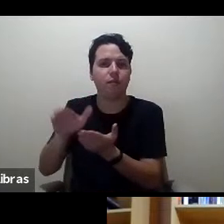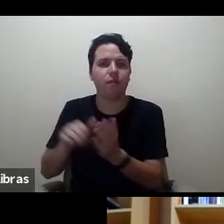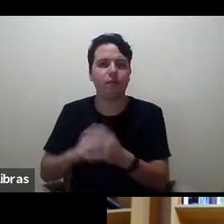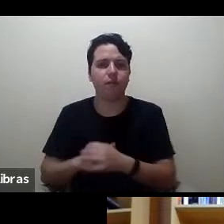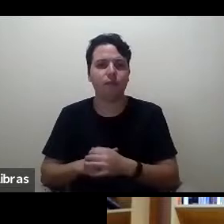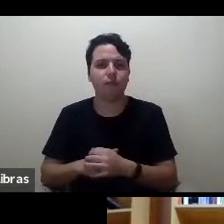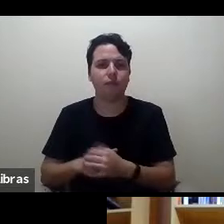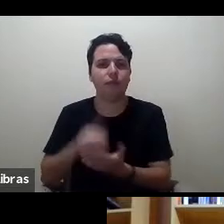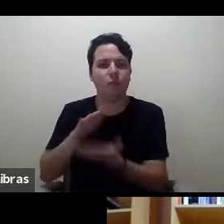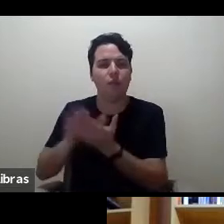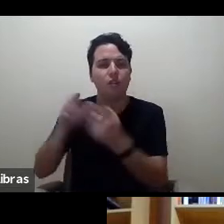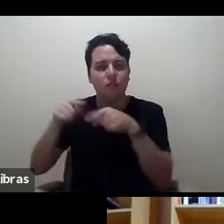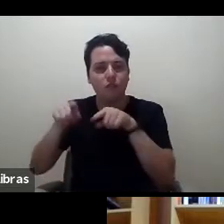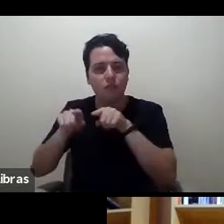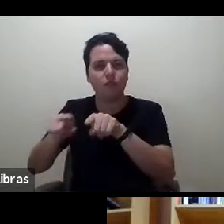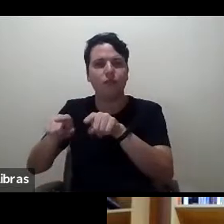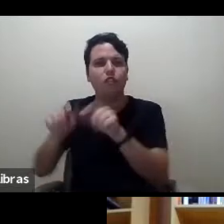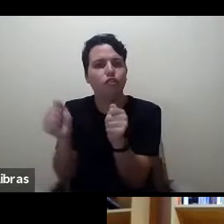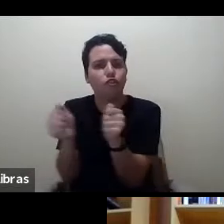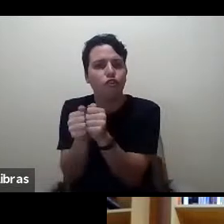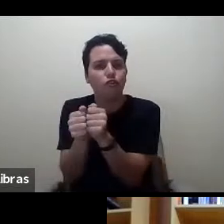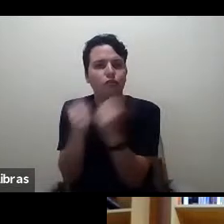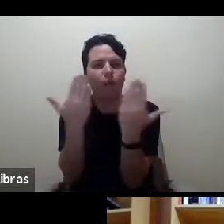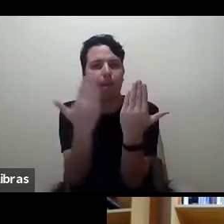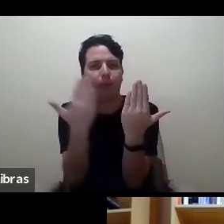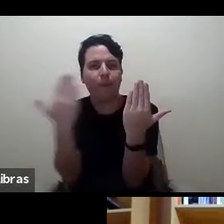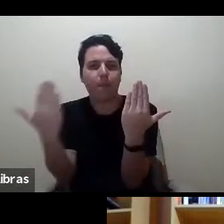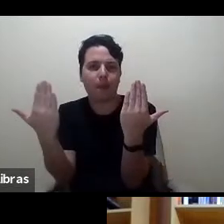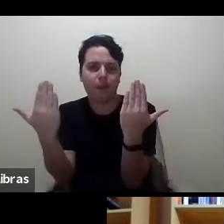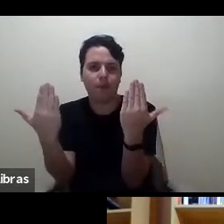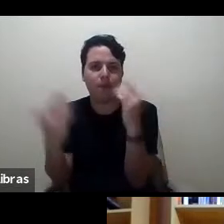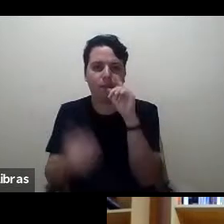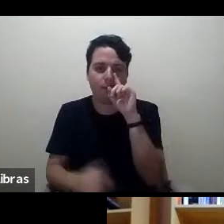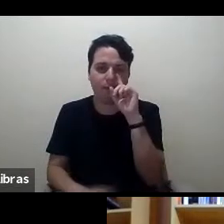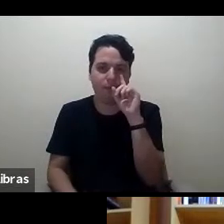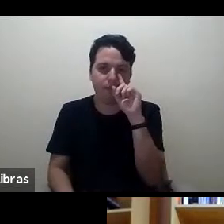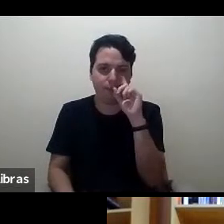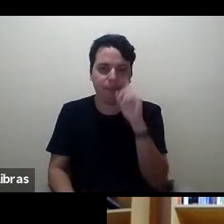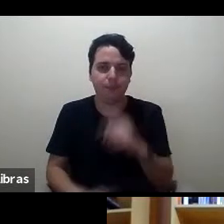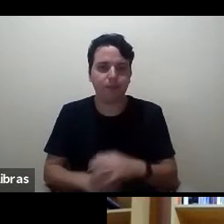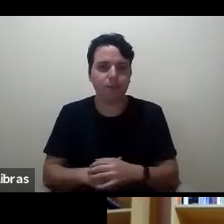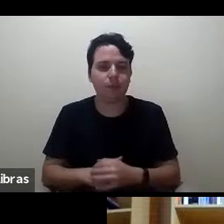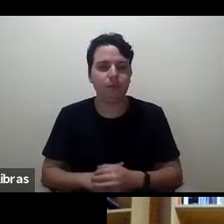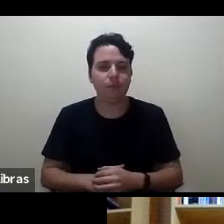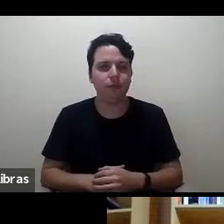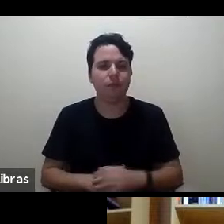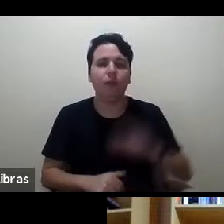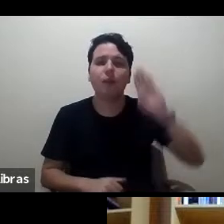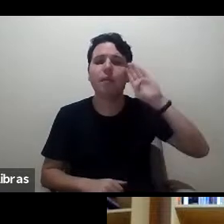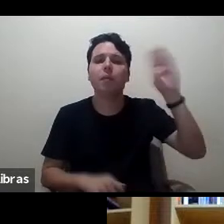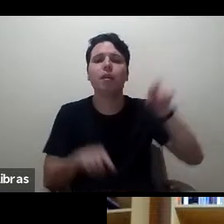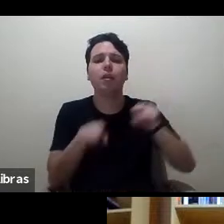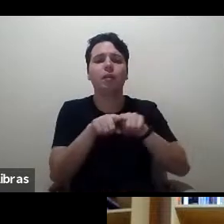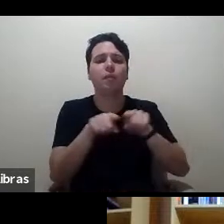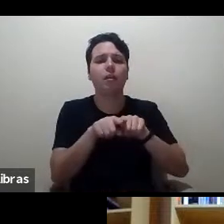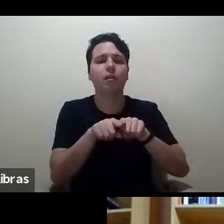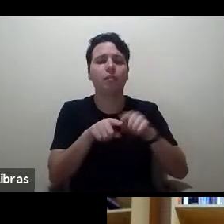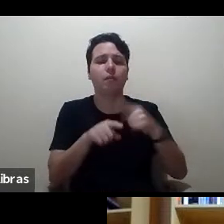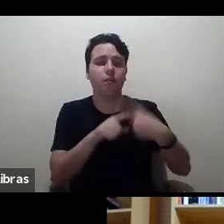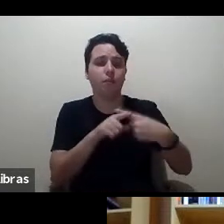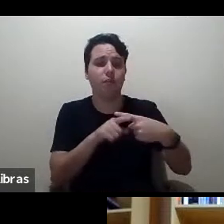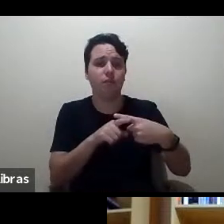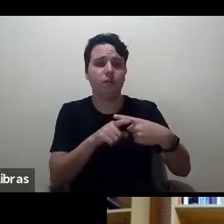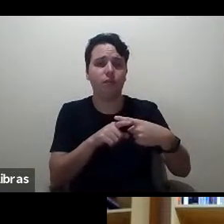simultaneamente, lado a lado. Adelante. E principalmente porque também uma